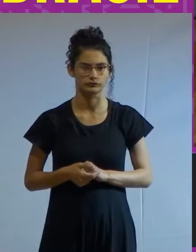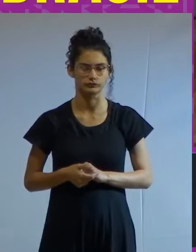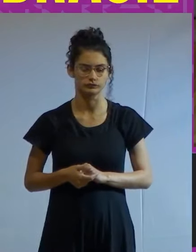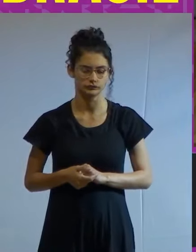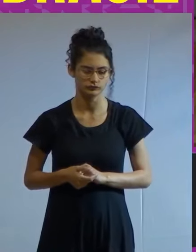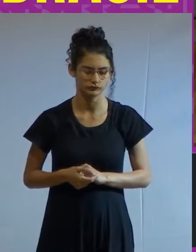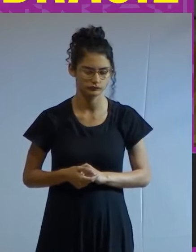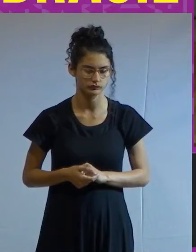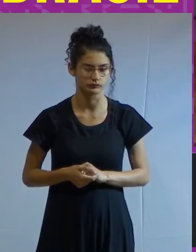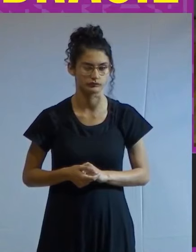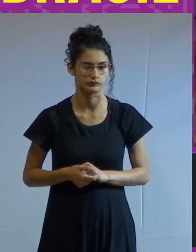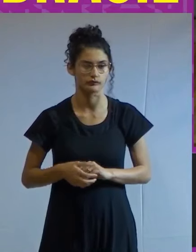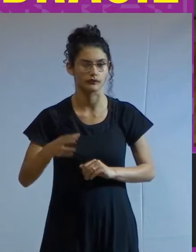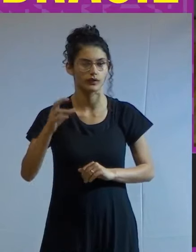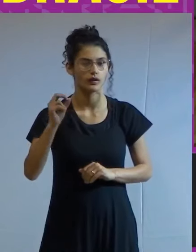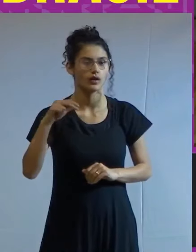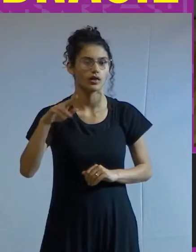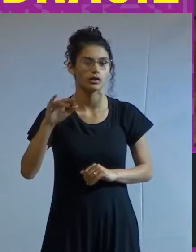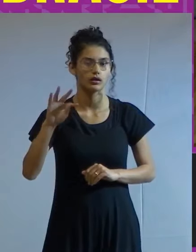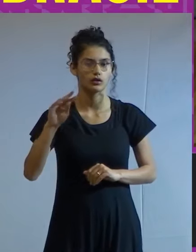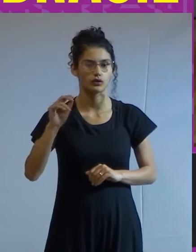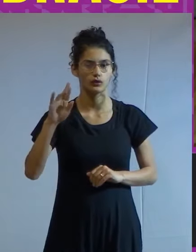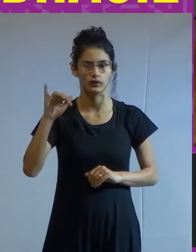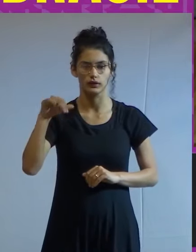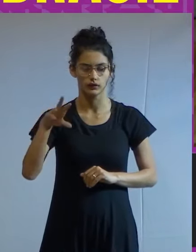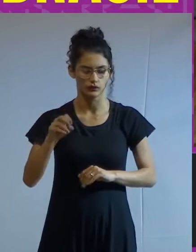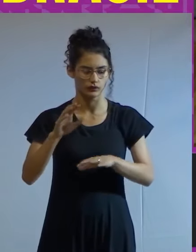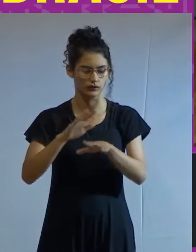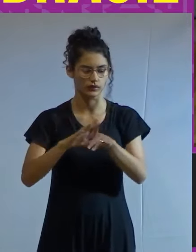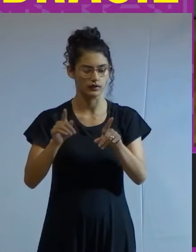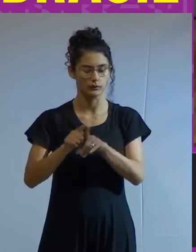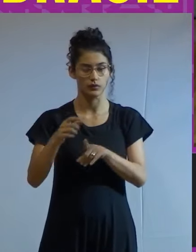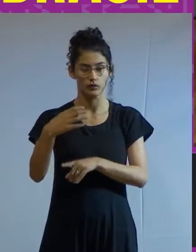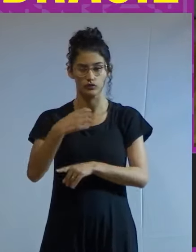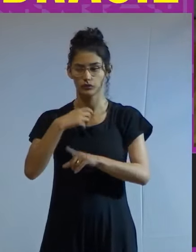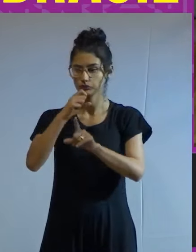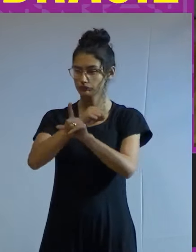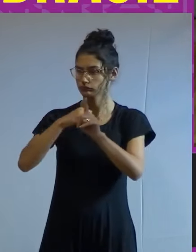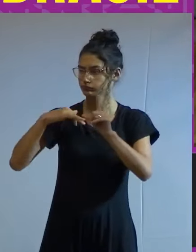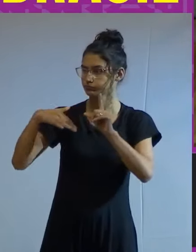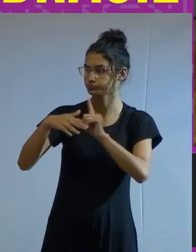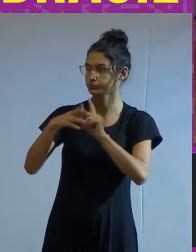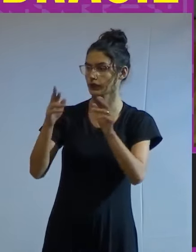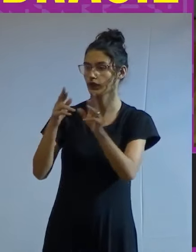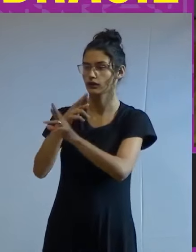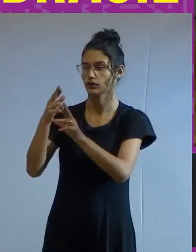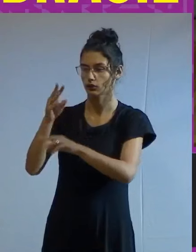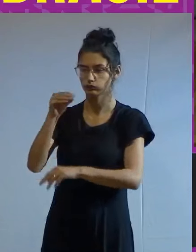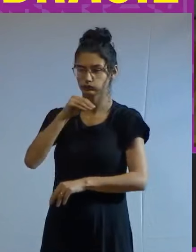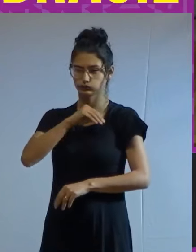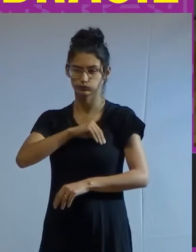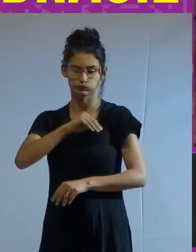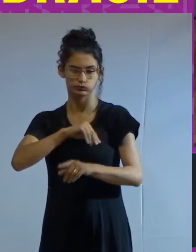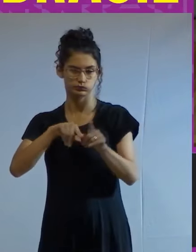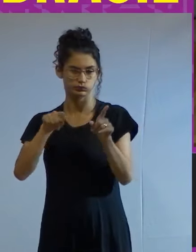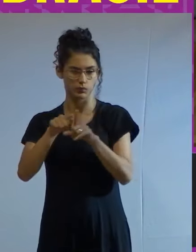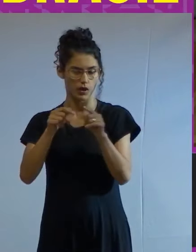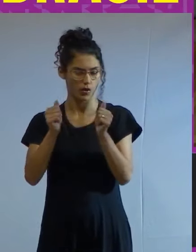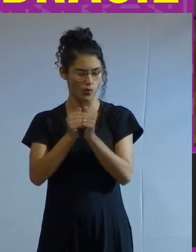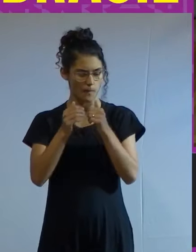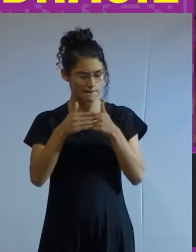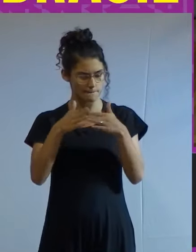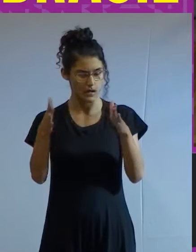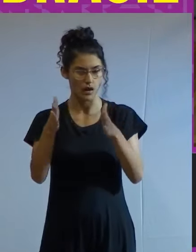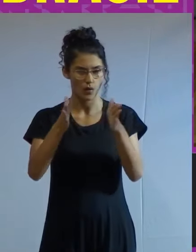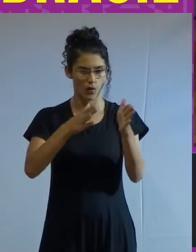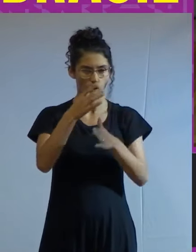O onitorrinco. A tendência à formalização das relações salariais estancou nos